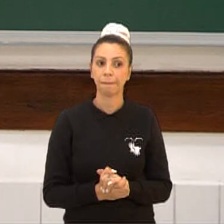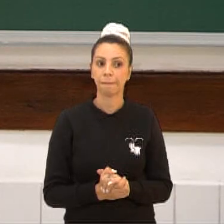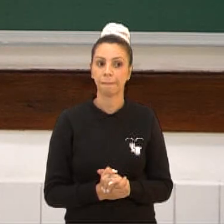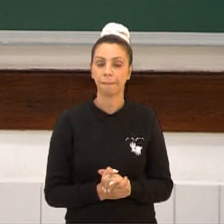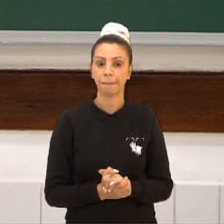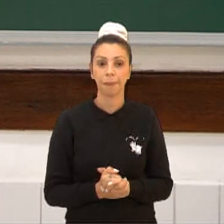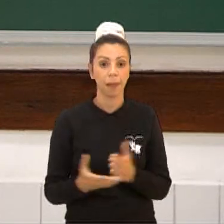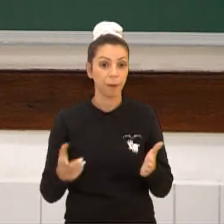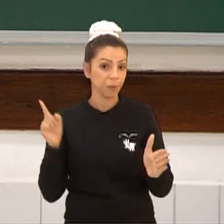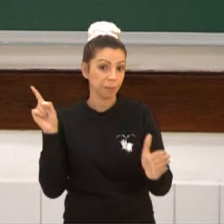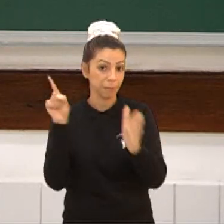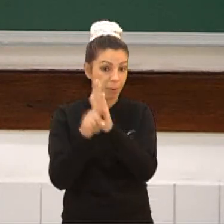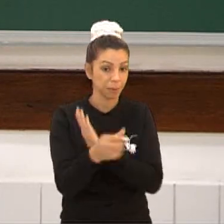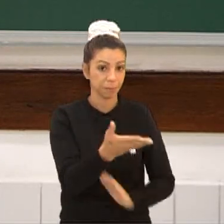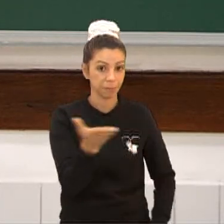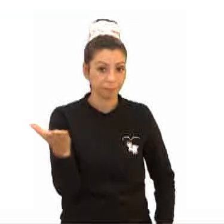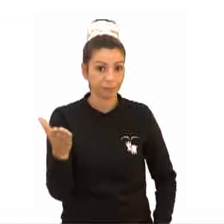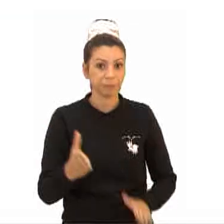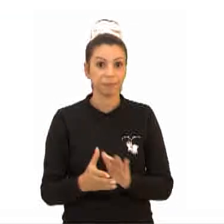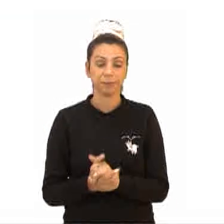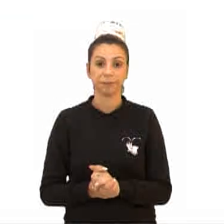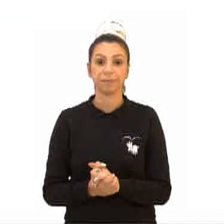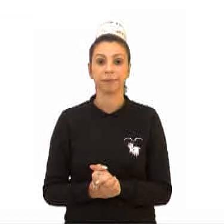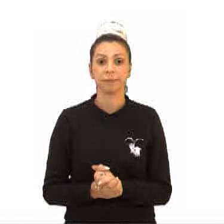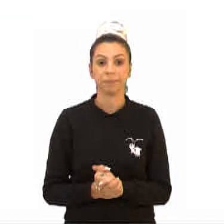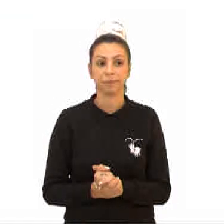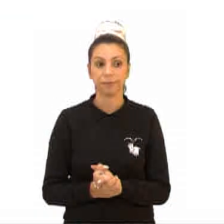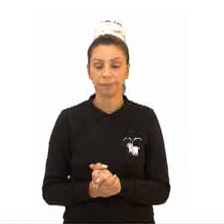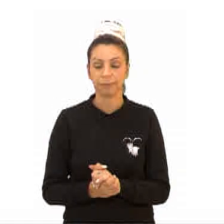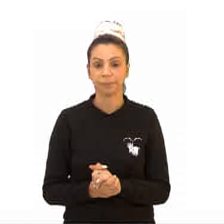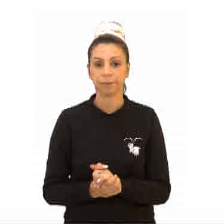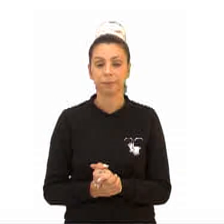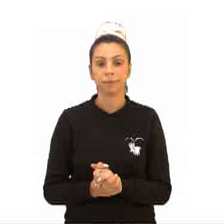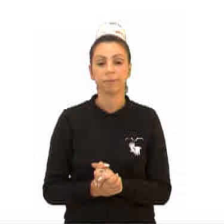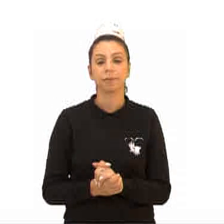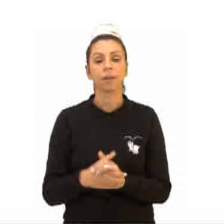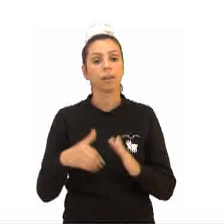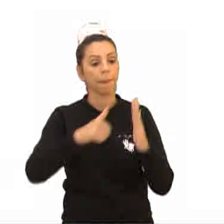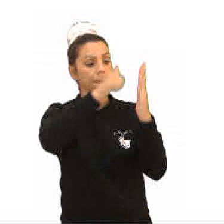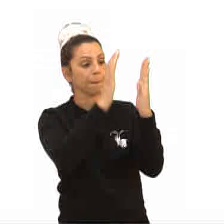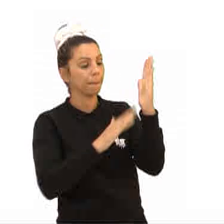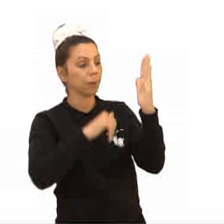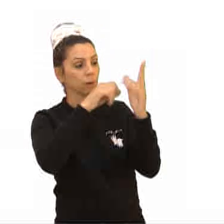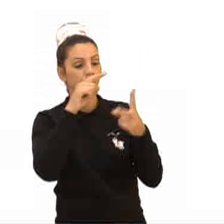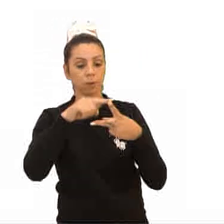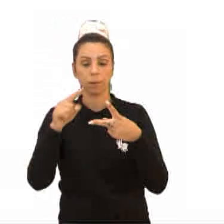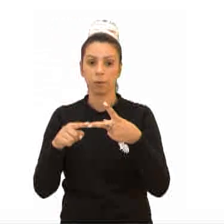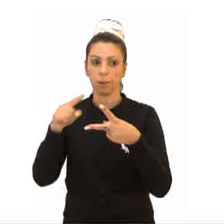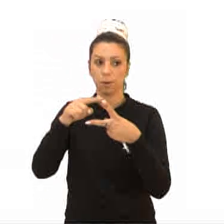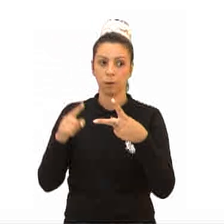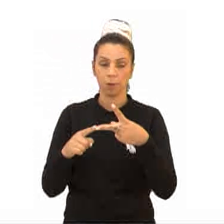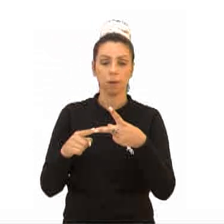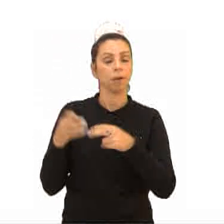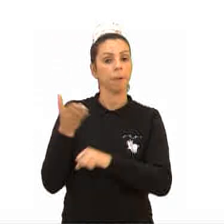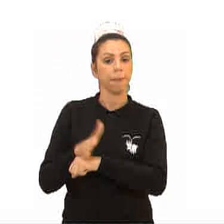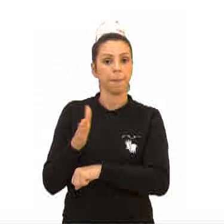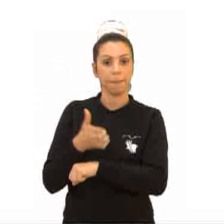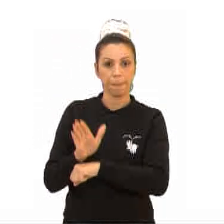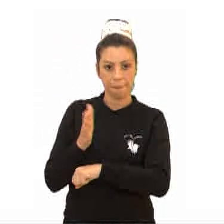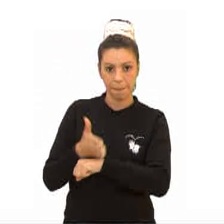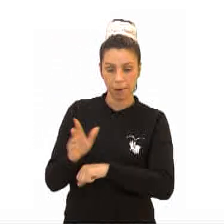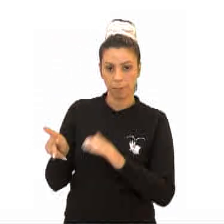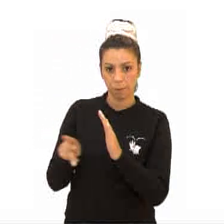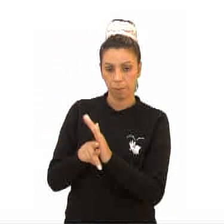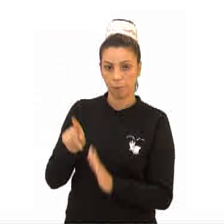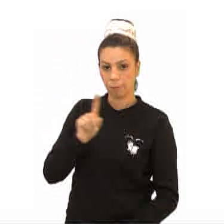Agora, tenho uma perguntinha para vocês. Gravuras e pinturas são duas modalidades da prática gráfica rupestre,